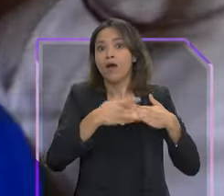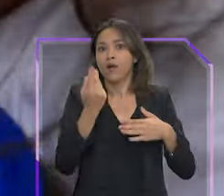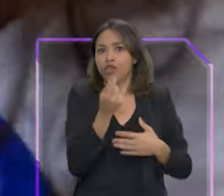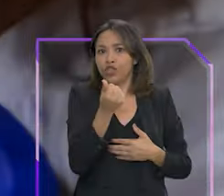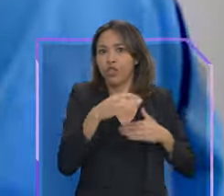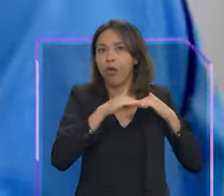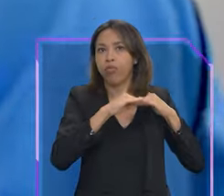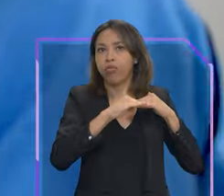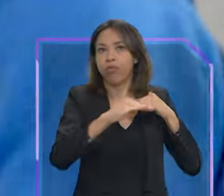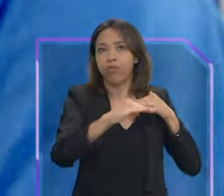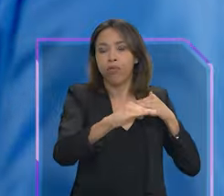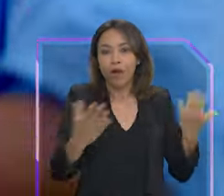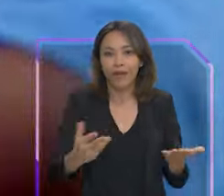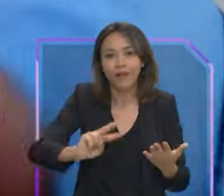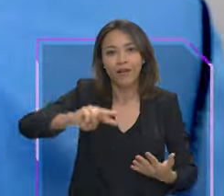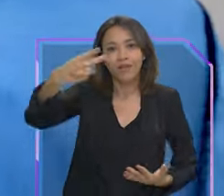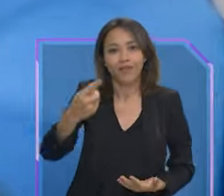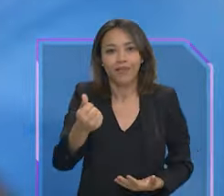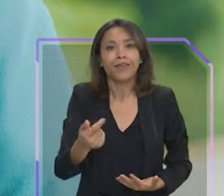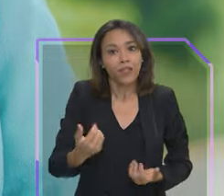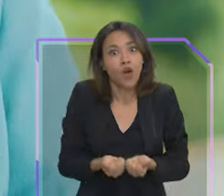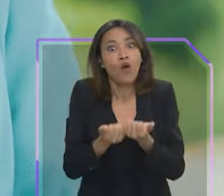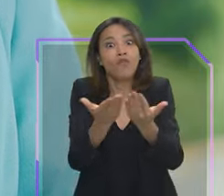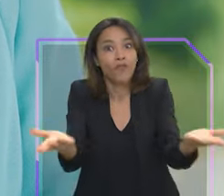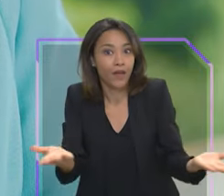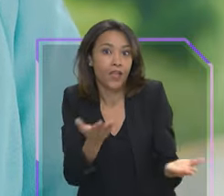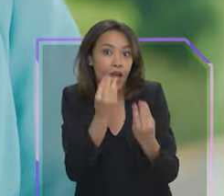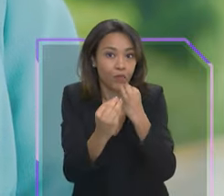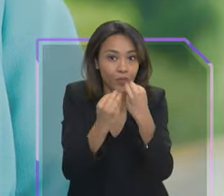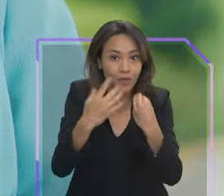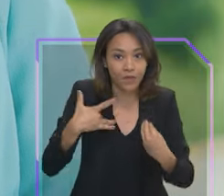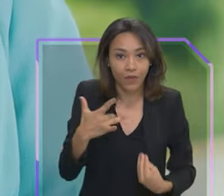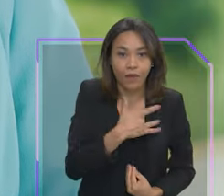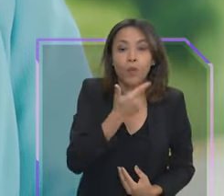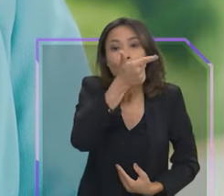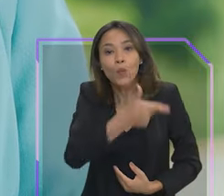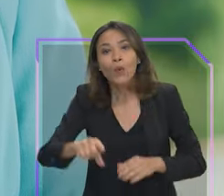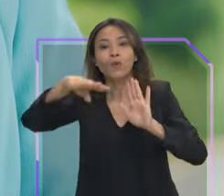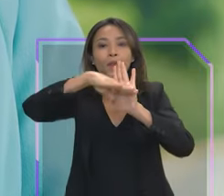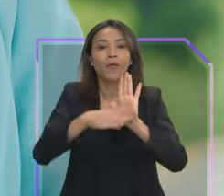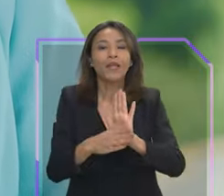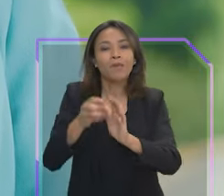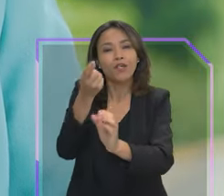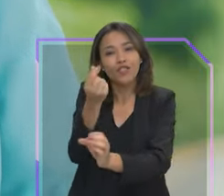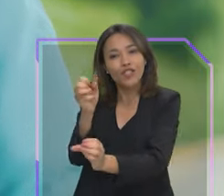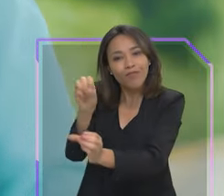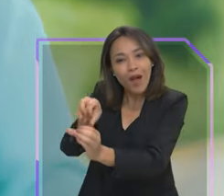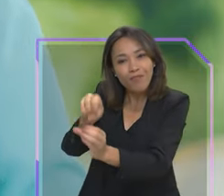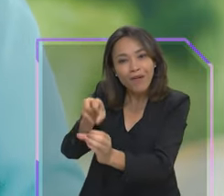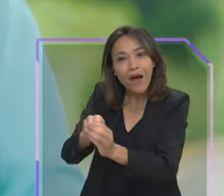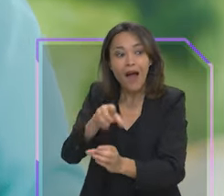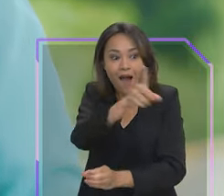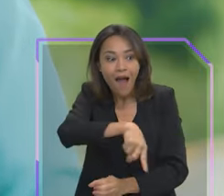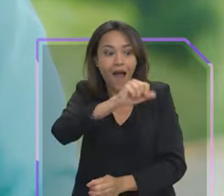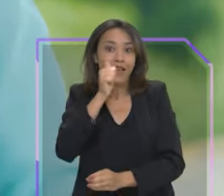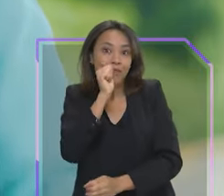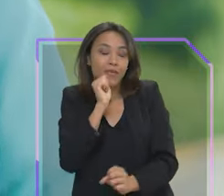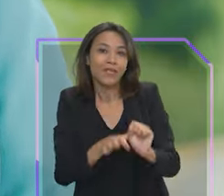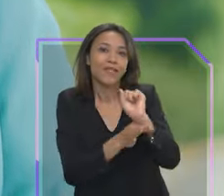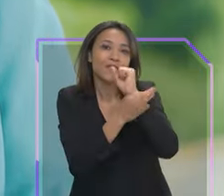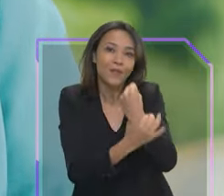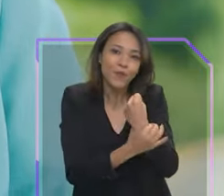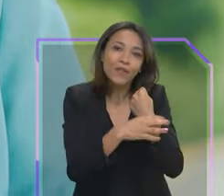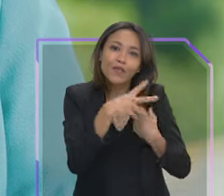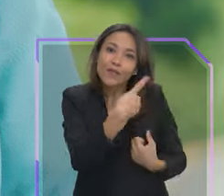anos, e a oferta de alimentos saudáveis. Com o programa Pé de Meia, as mães têm a garantia de que seus filhos serão